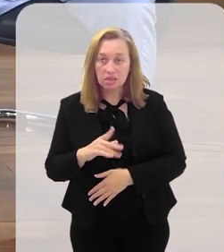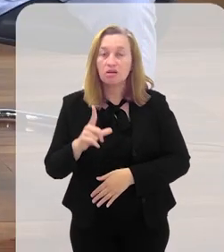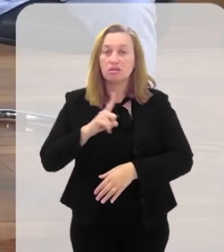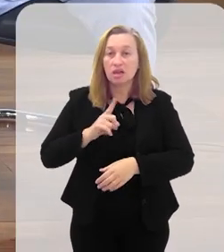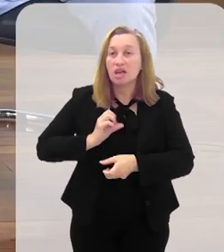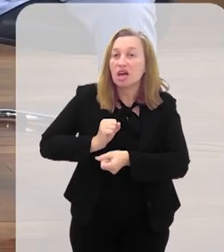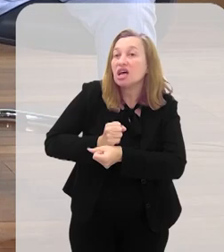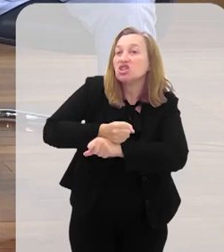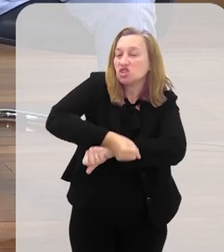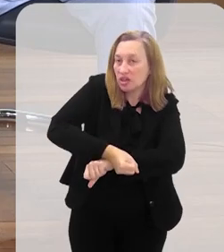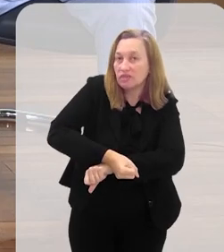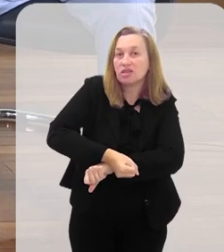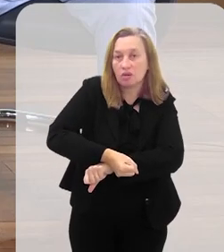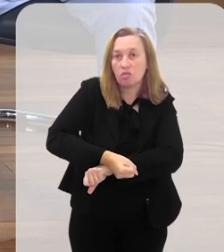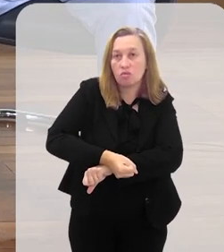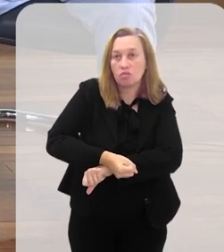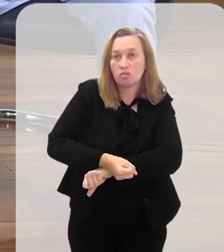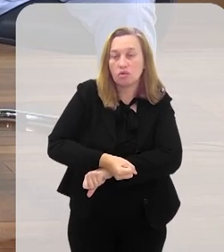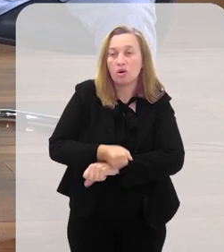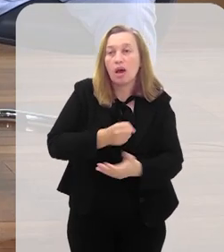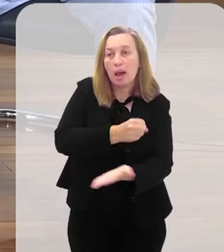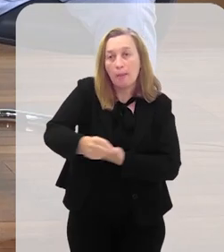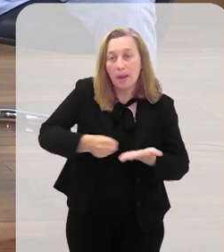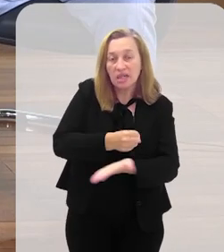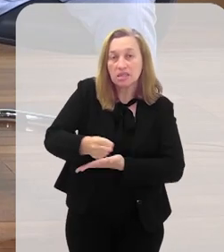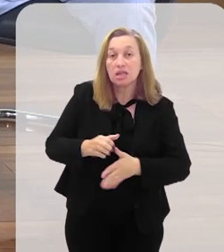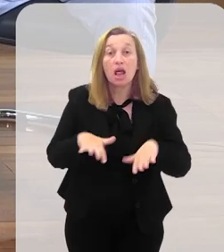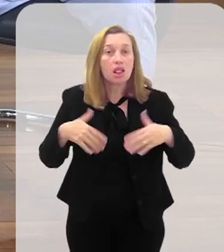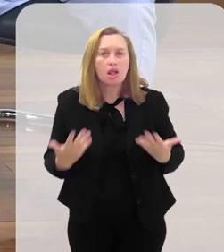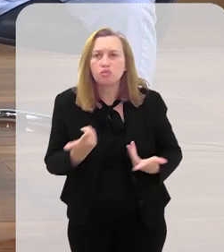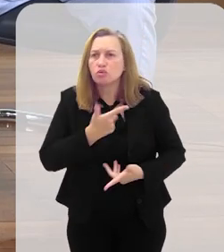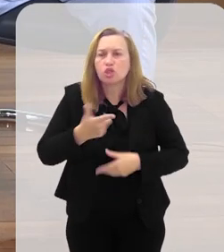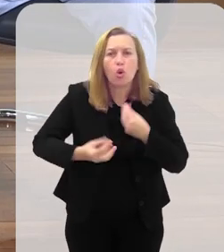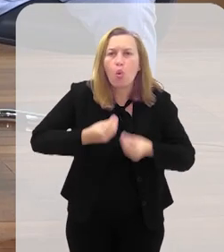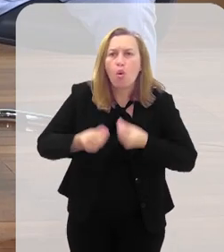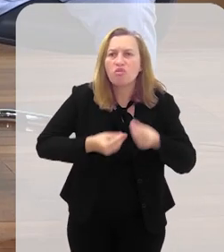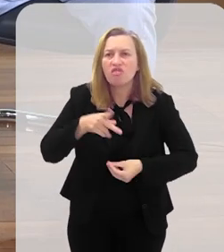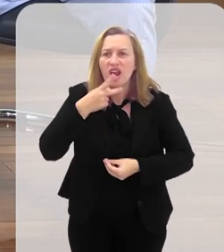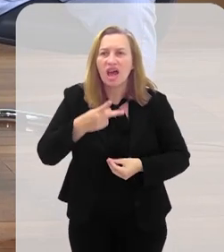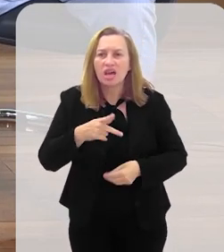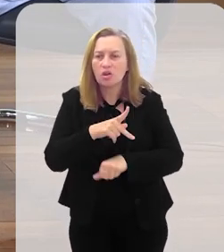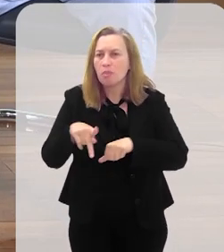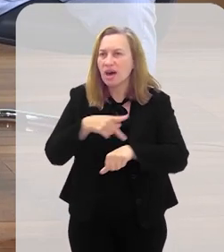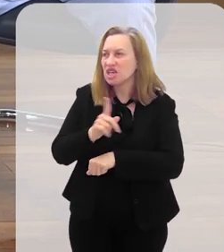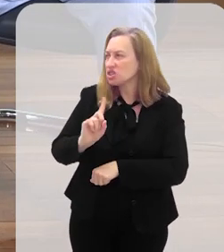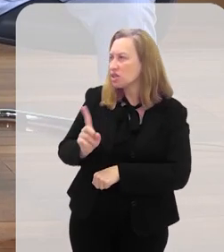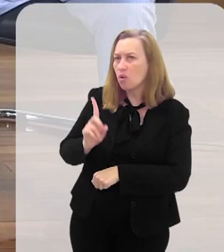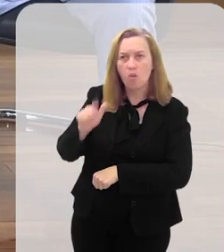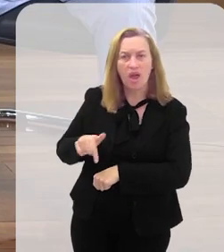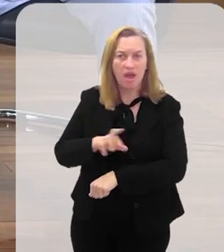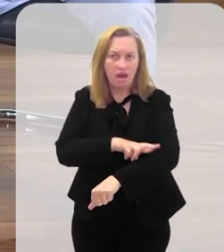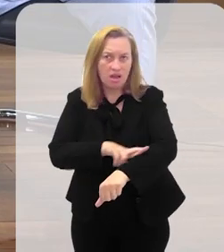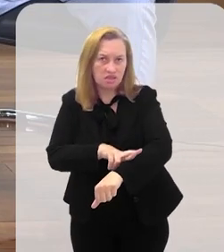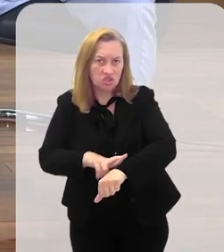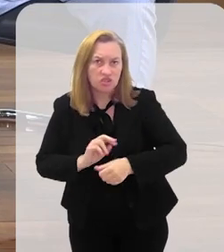tem na escravidão o seu pilar. Então, não tem como dizer que o nosso país não é um país racista.